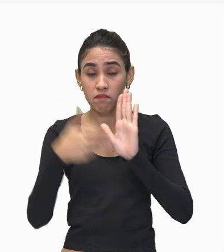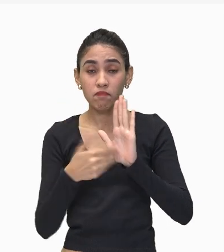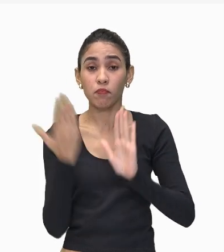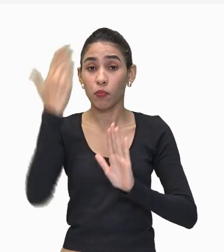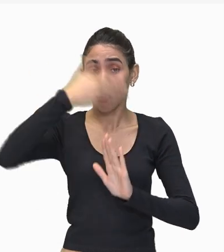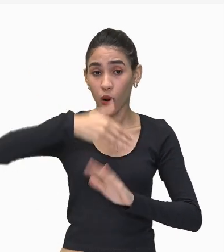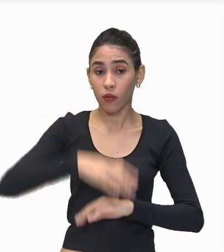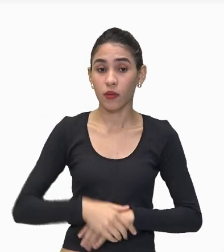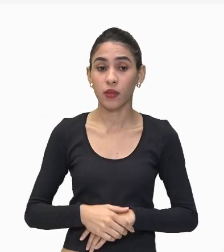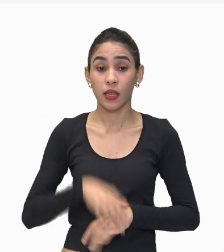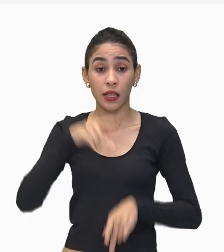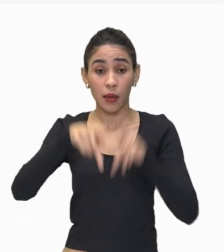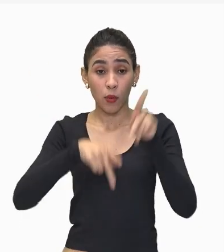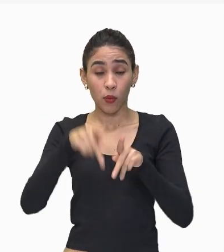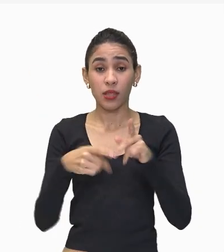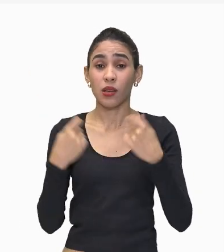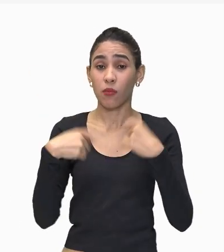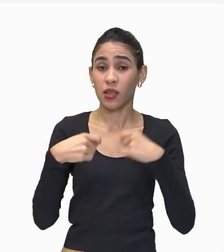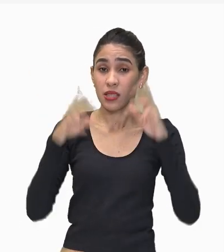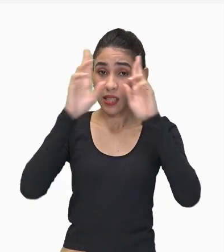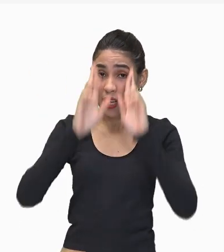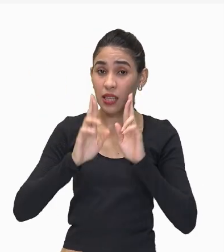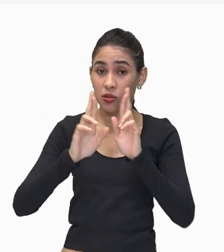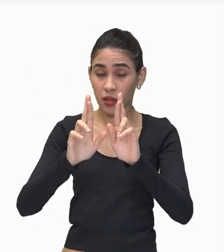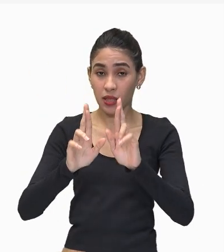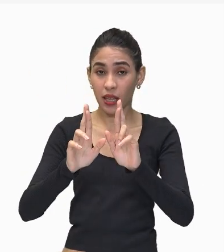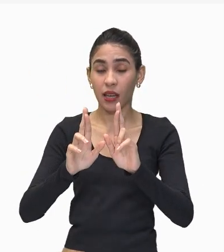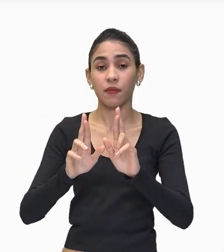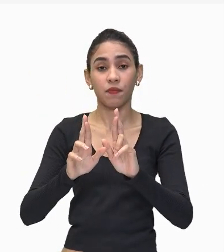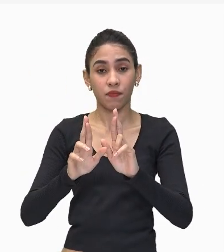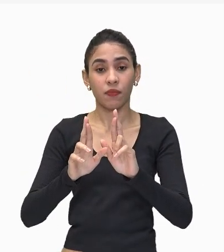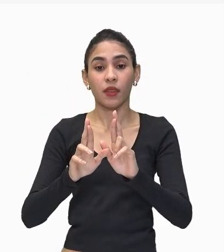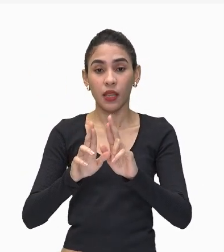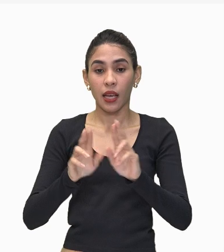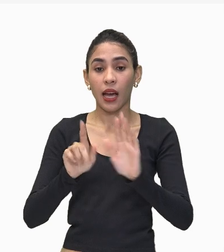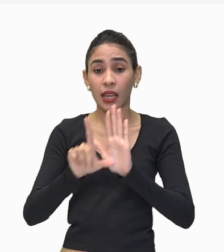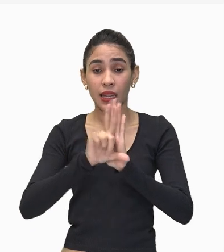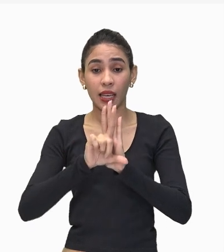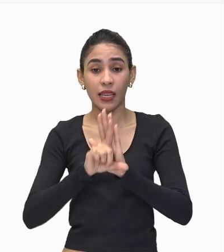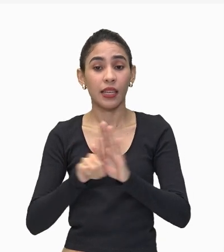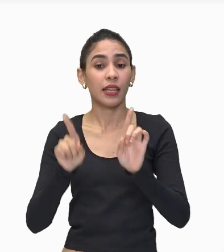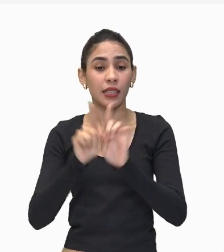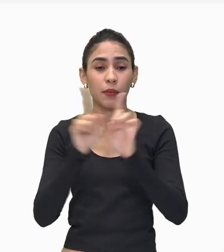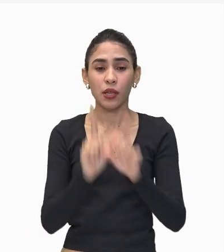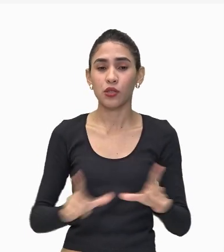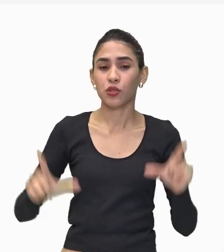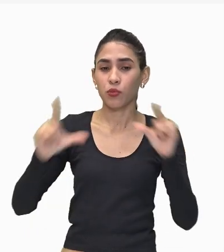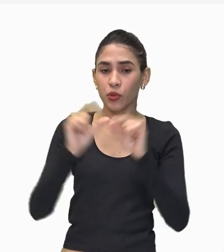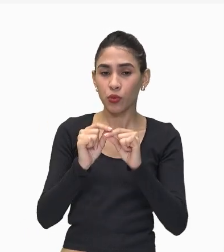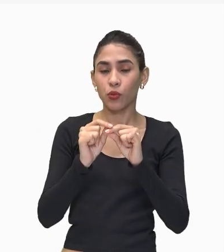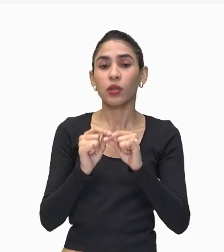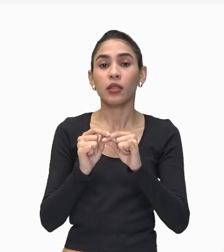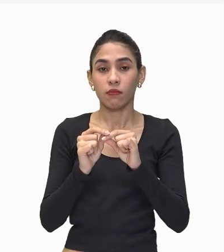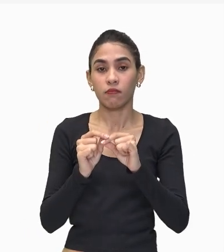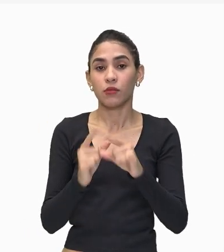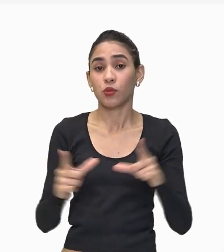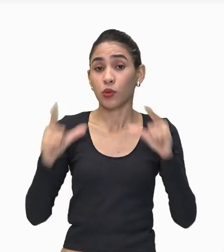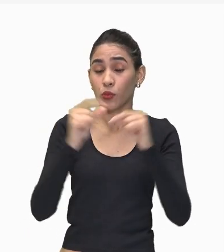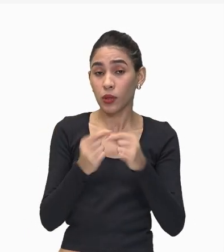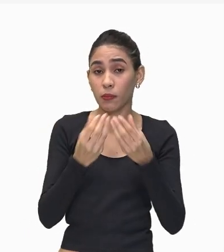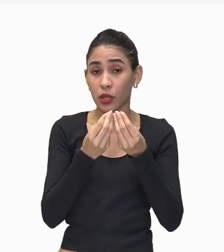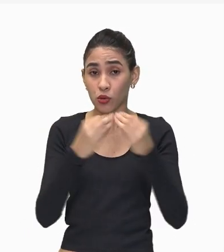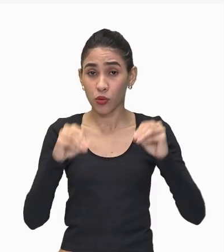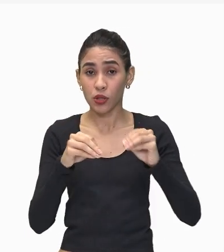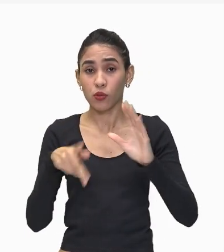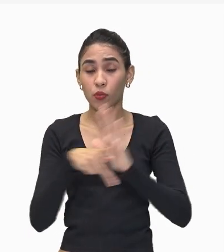Respeitar a legislação E adotar atitudes Diárias Que minimizem Seus impactos Negativos No meio E falando